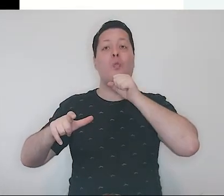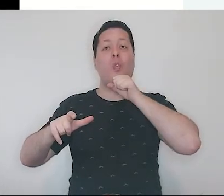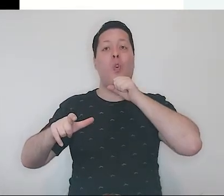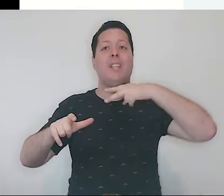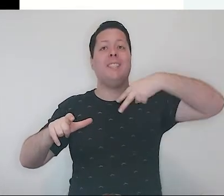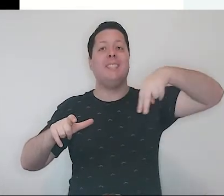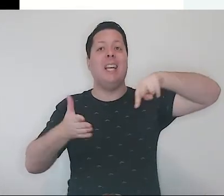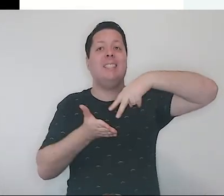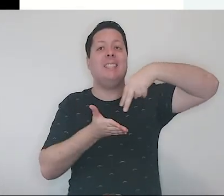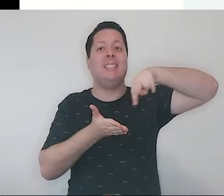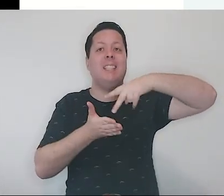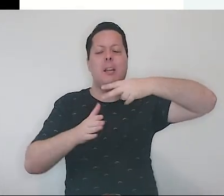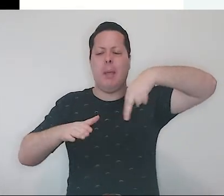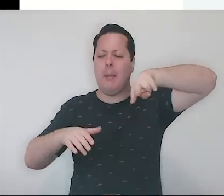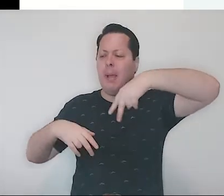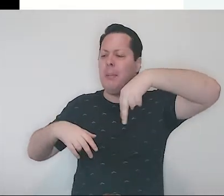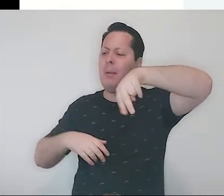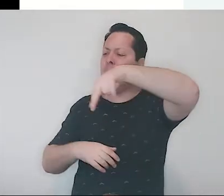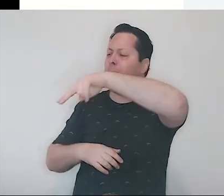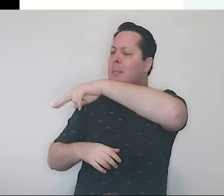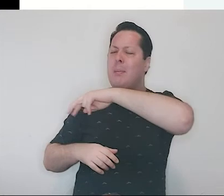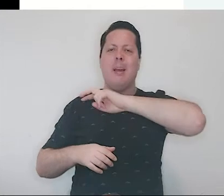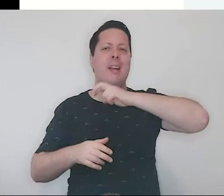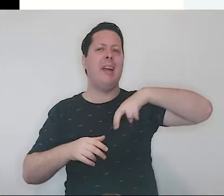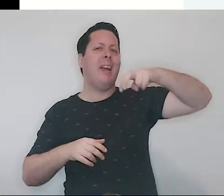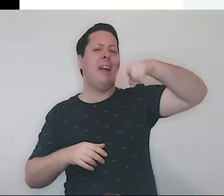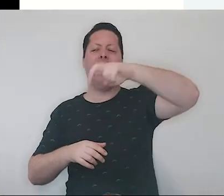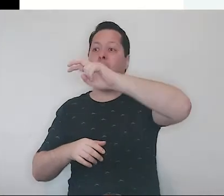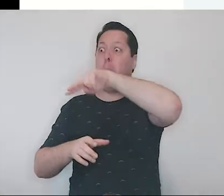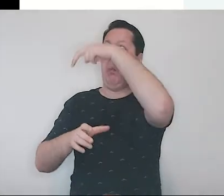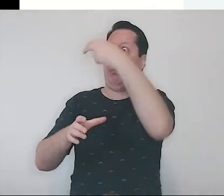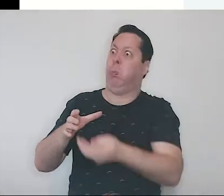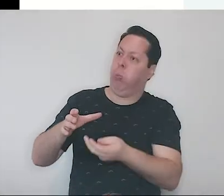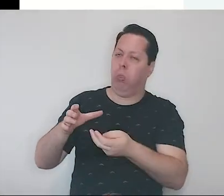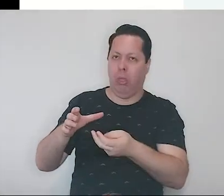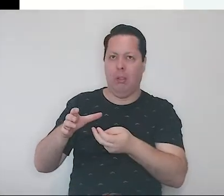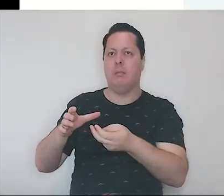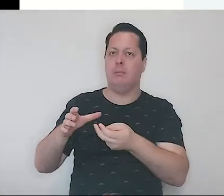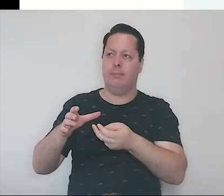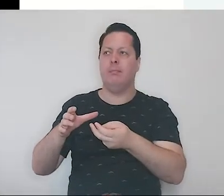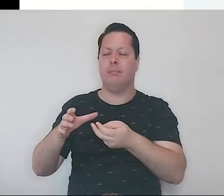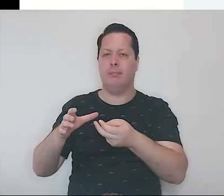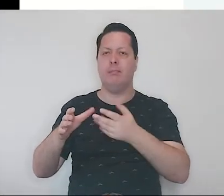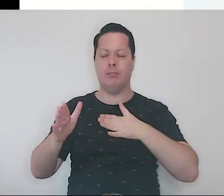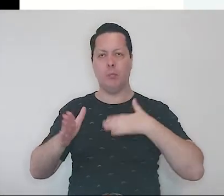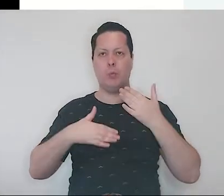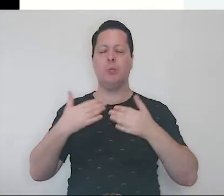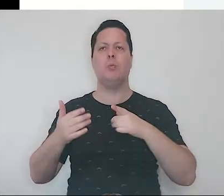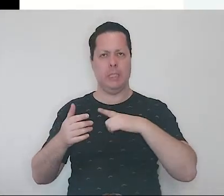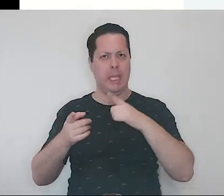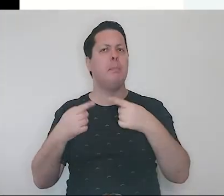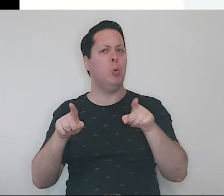tão engraçado que era. E acabou caindo dentro desse buraco. E junto com a